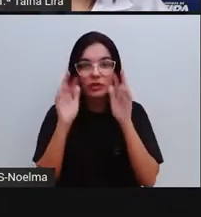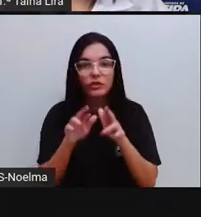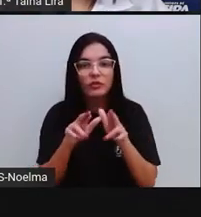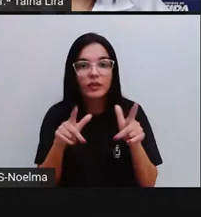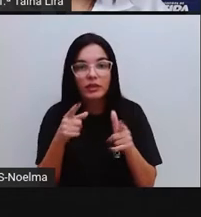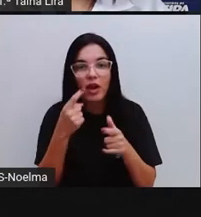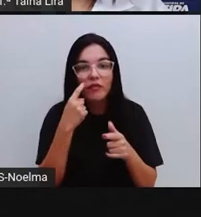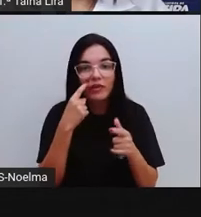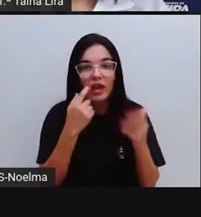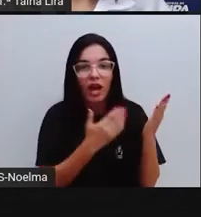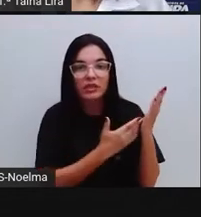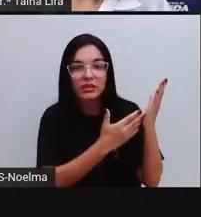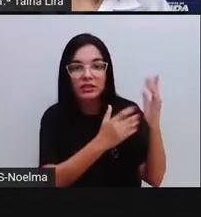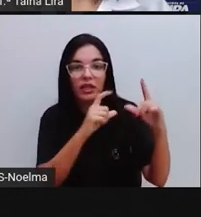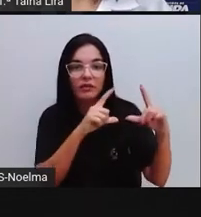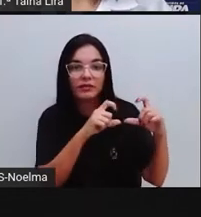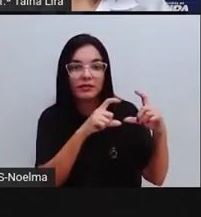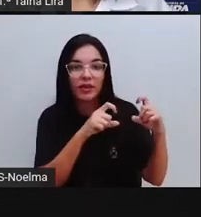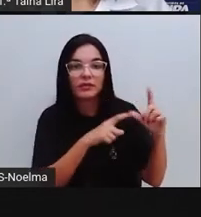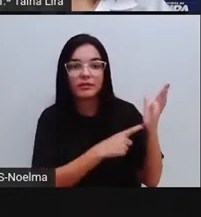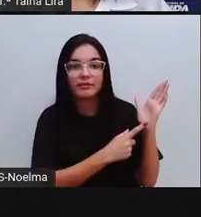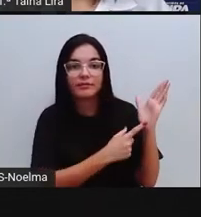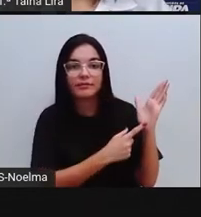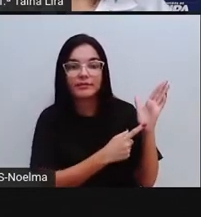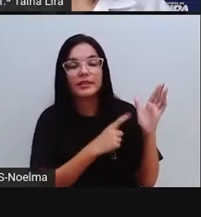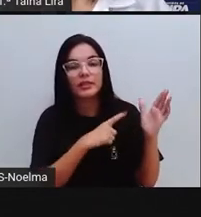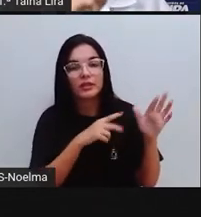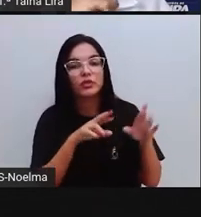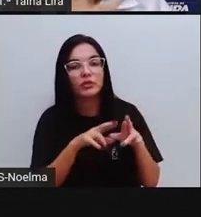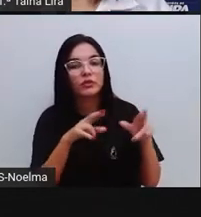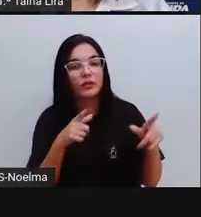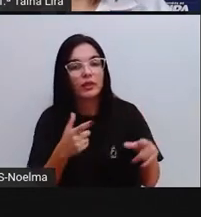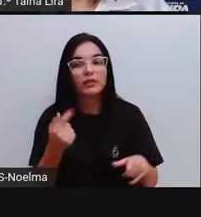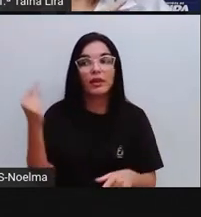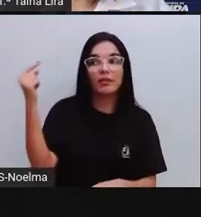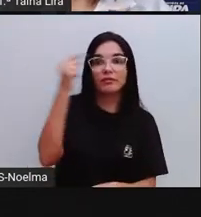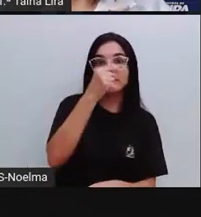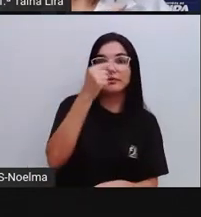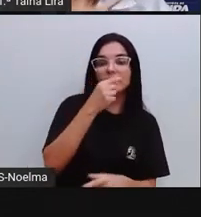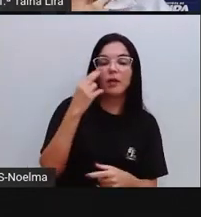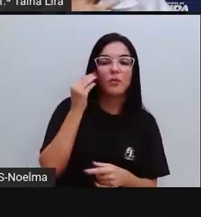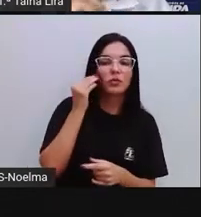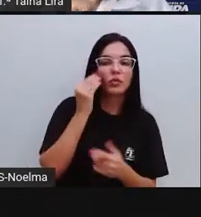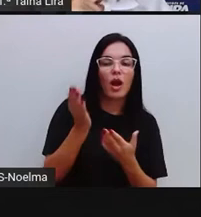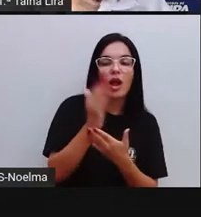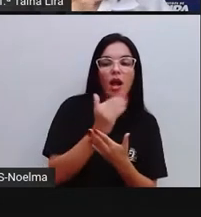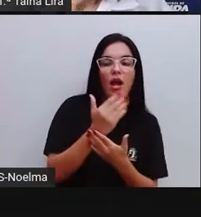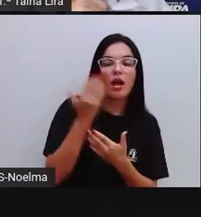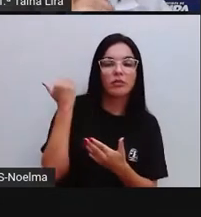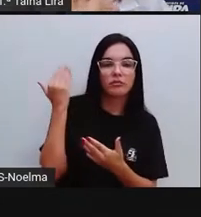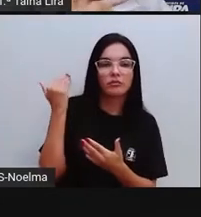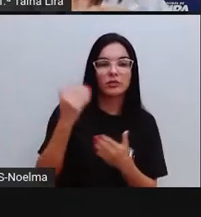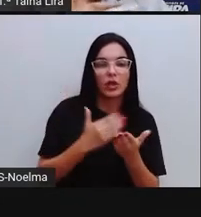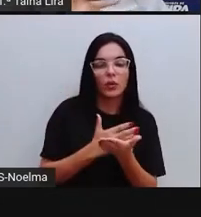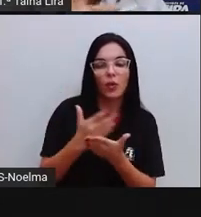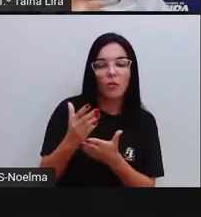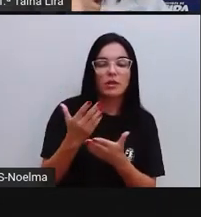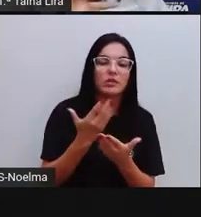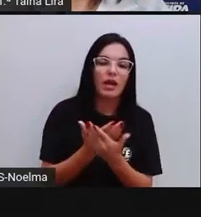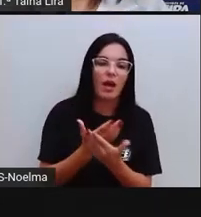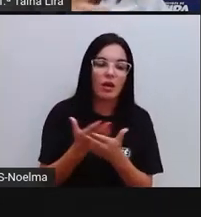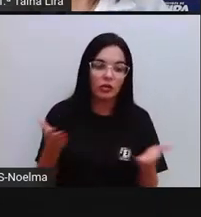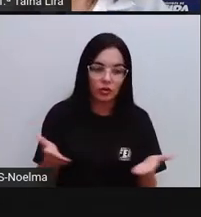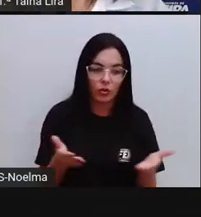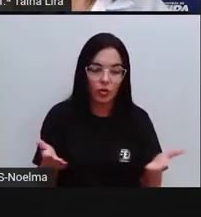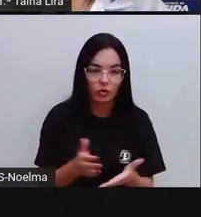máscara que a Pró trouxe já é uma máscara diferente daquelas, né, que a Pró mostrou lá no início